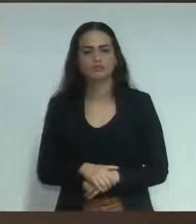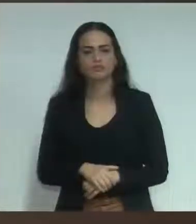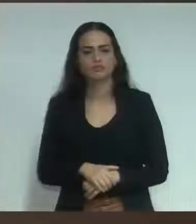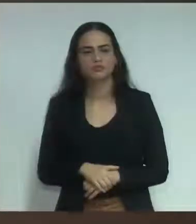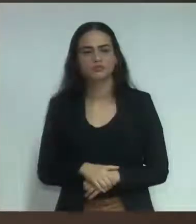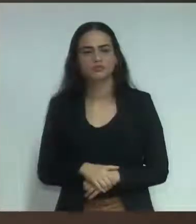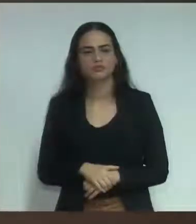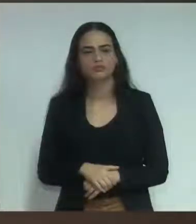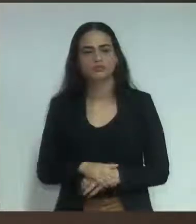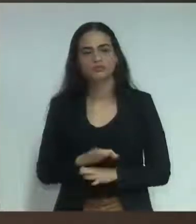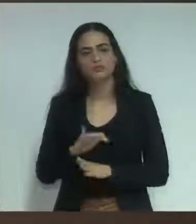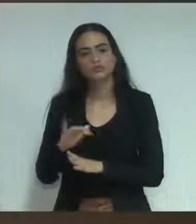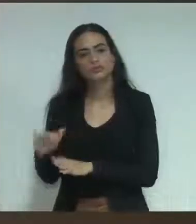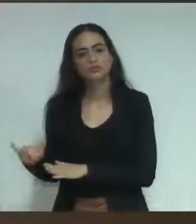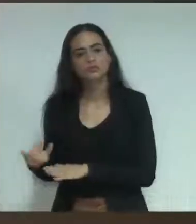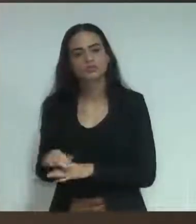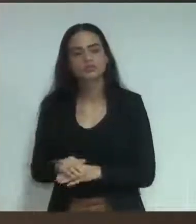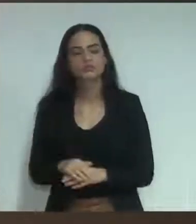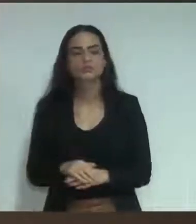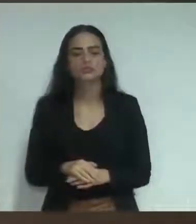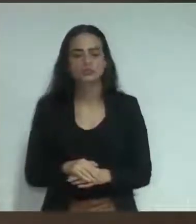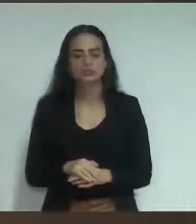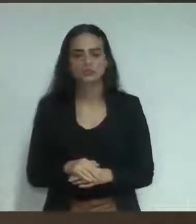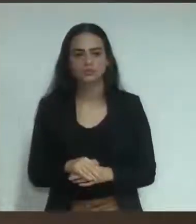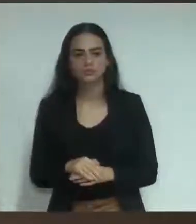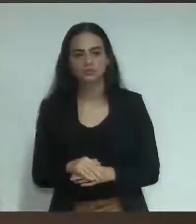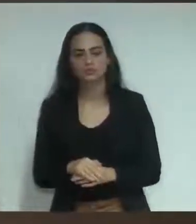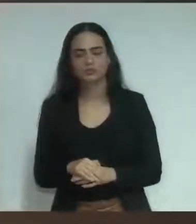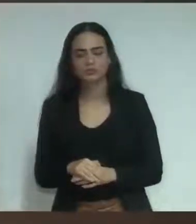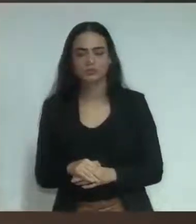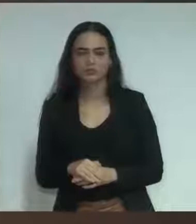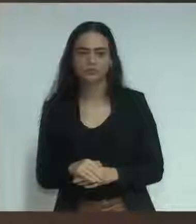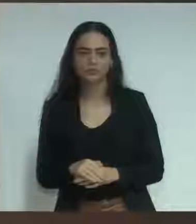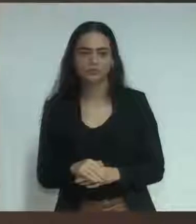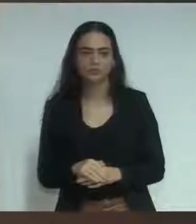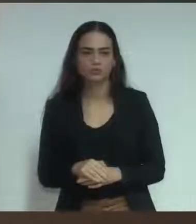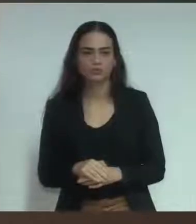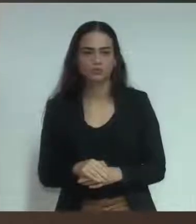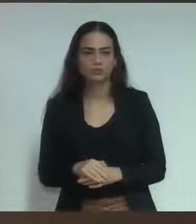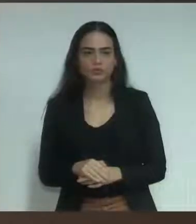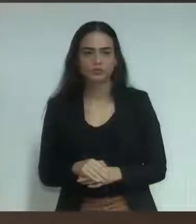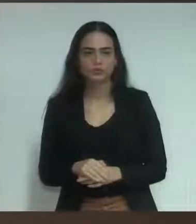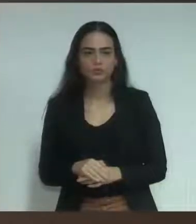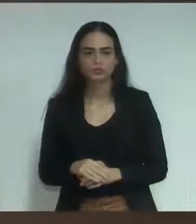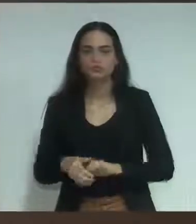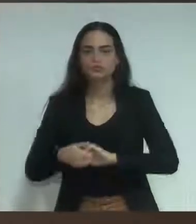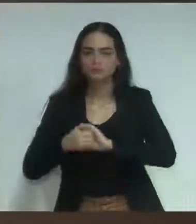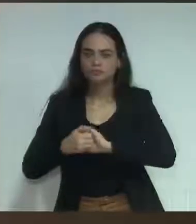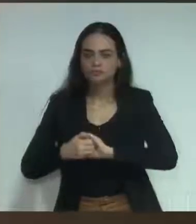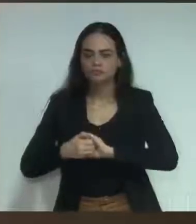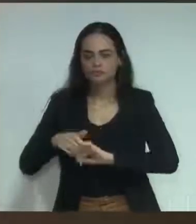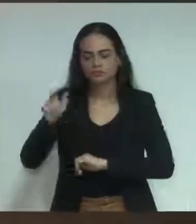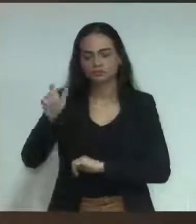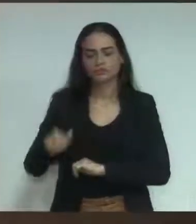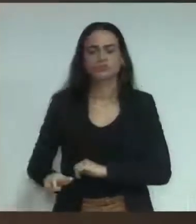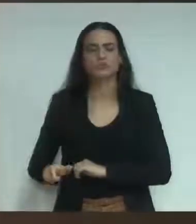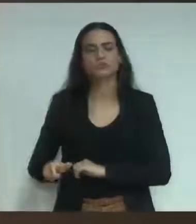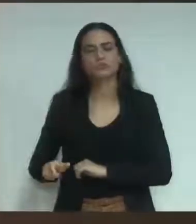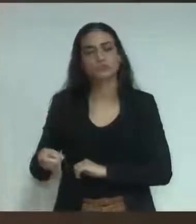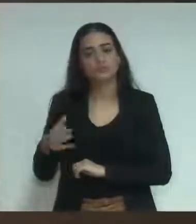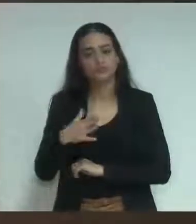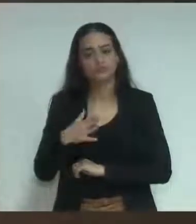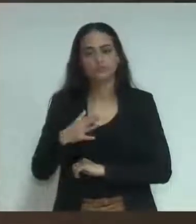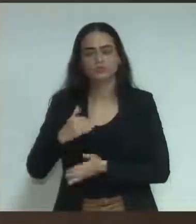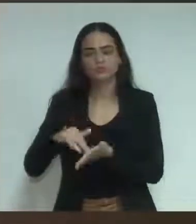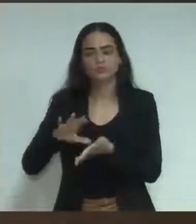Gostaria de cumprimentar também o novo secretário de segurança do município,